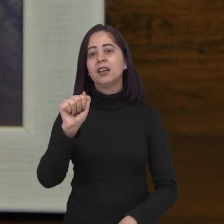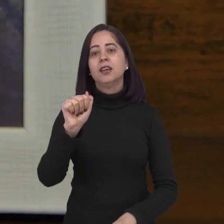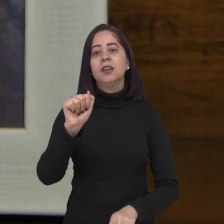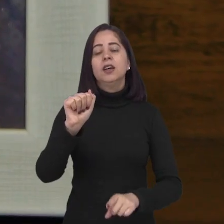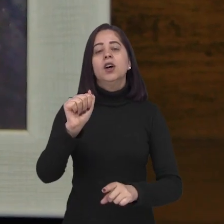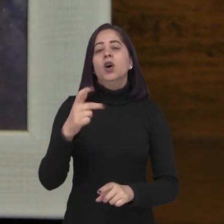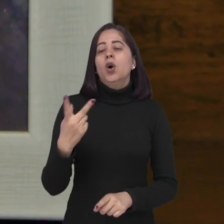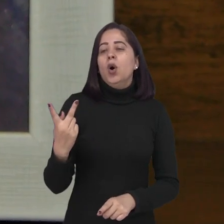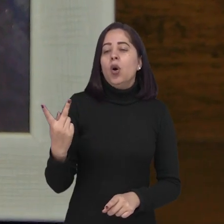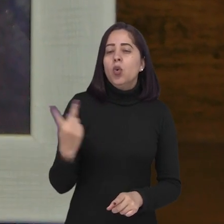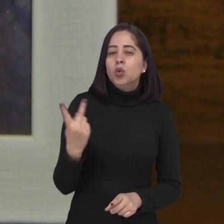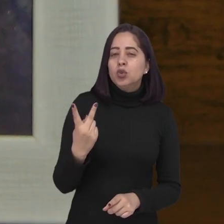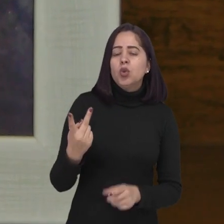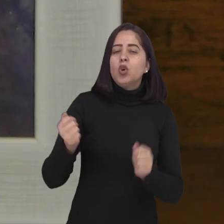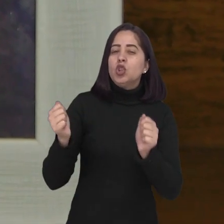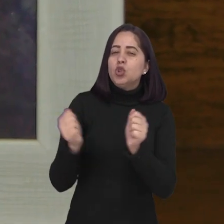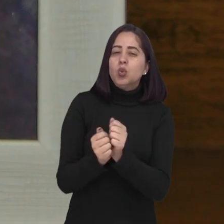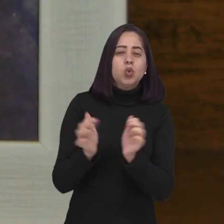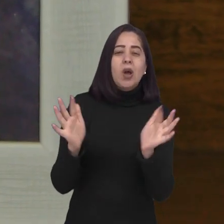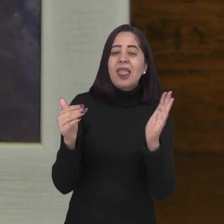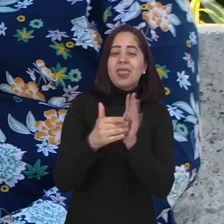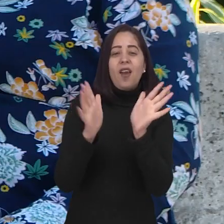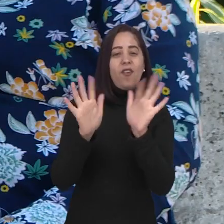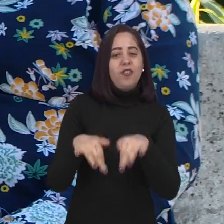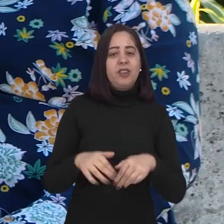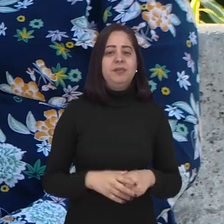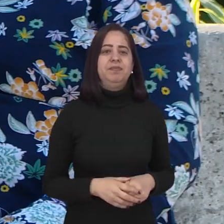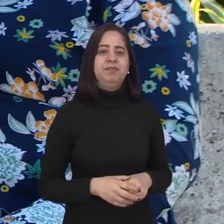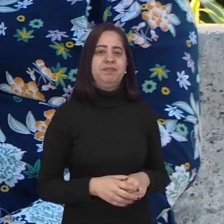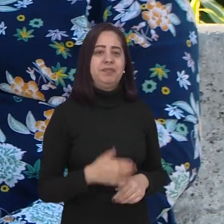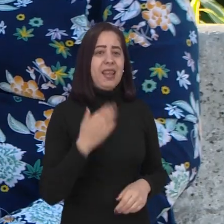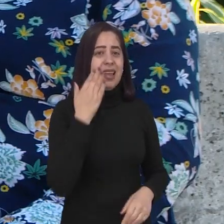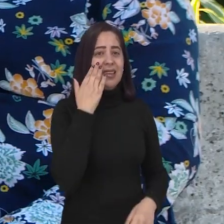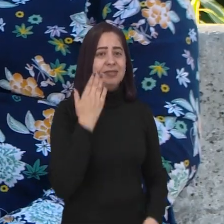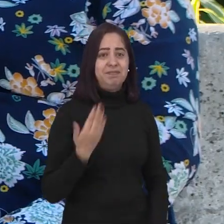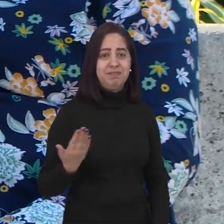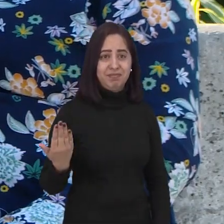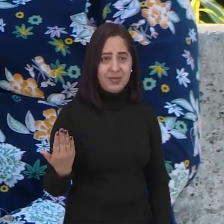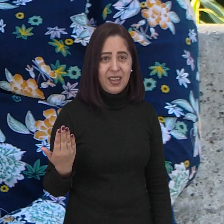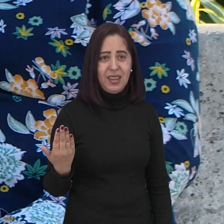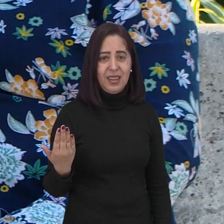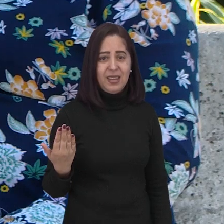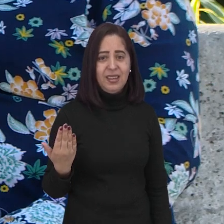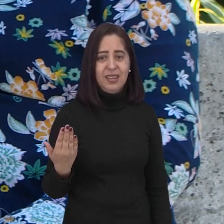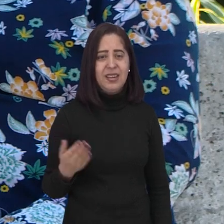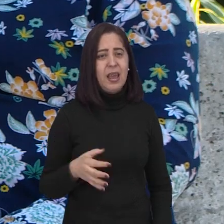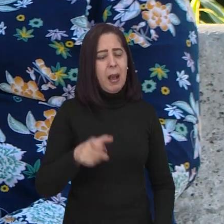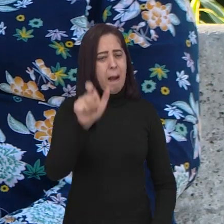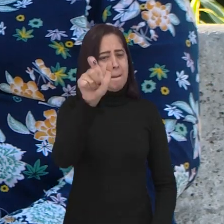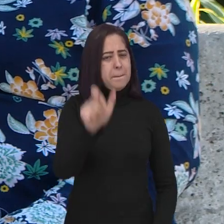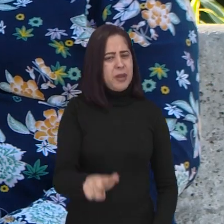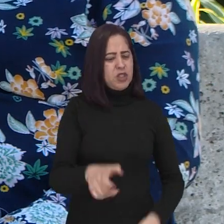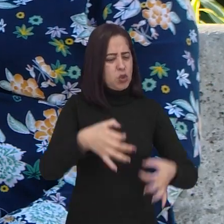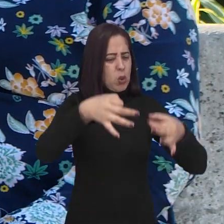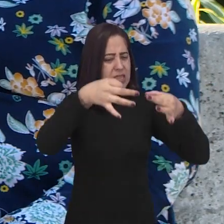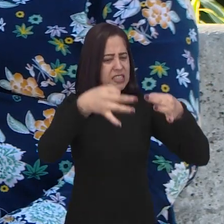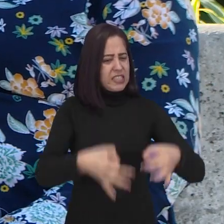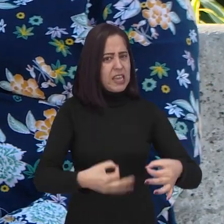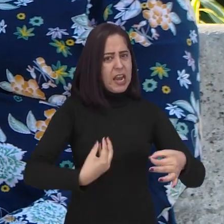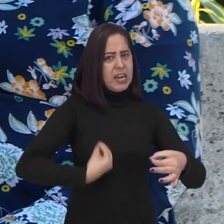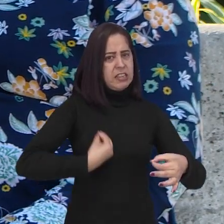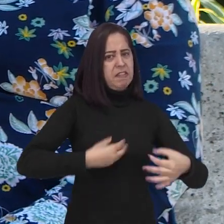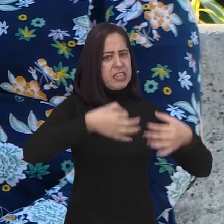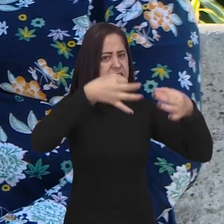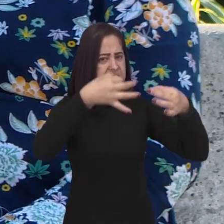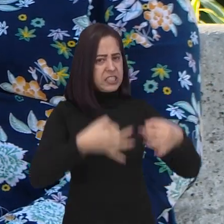o casal acompanhou o Wilson até o último dia de vida. Sempre foi um exemplo de pessoa correta, que gostava das